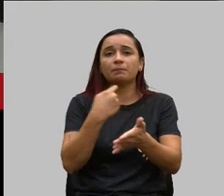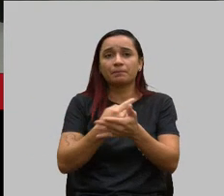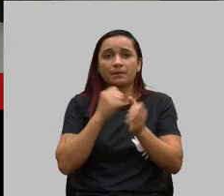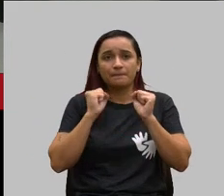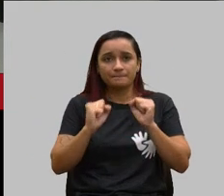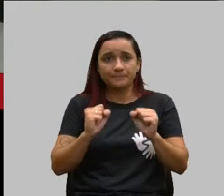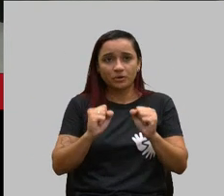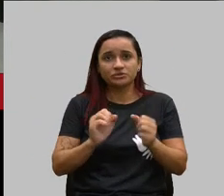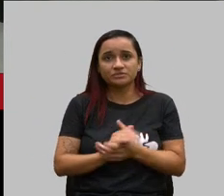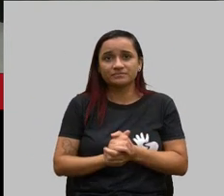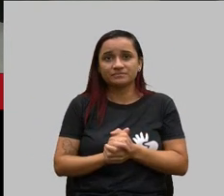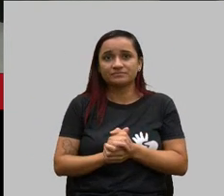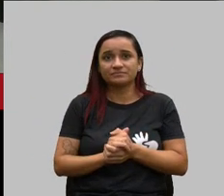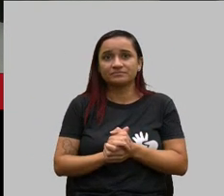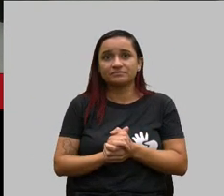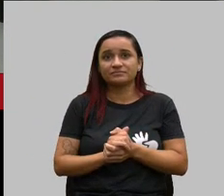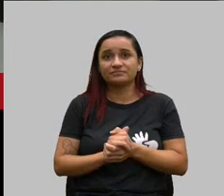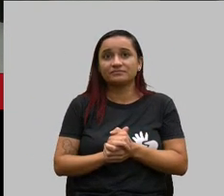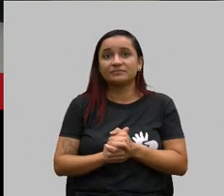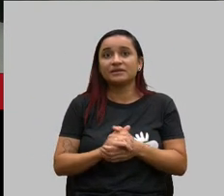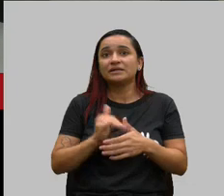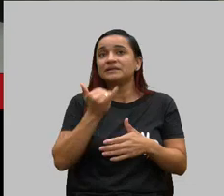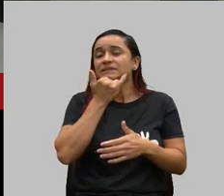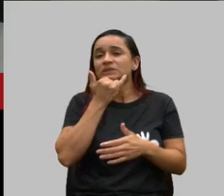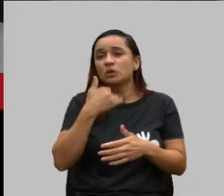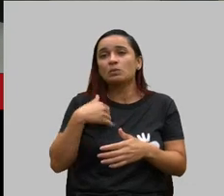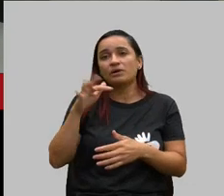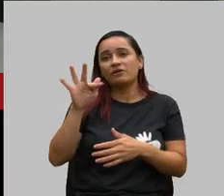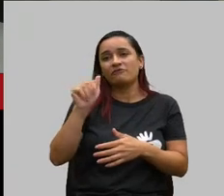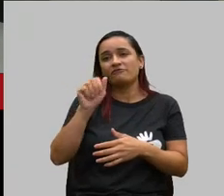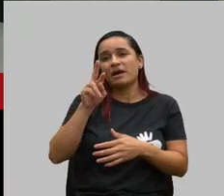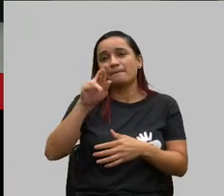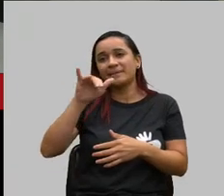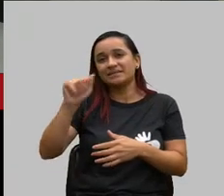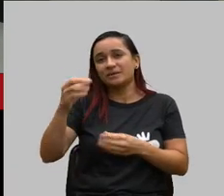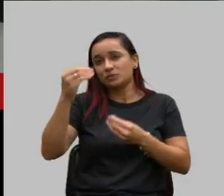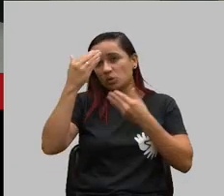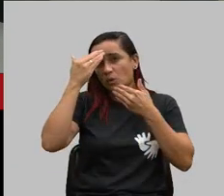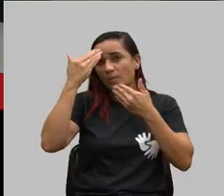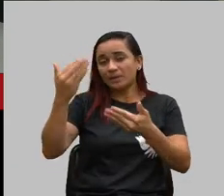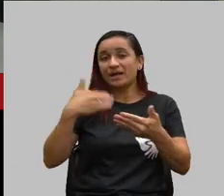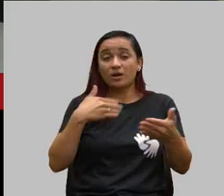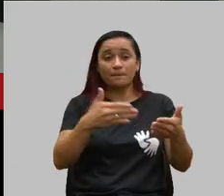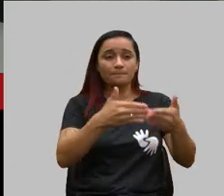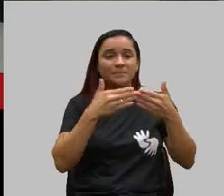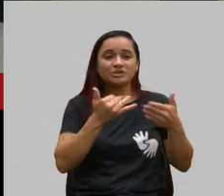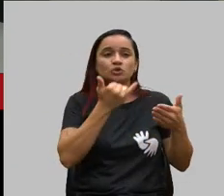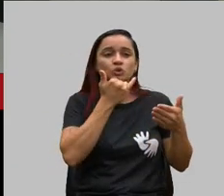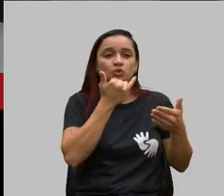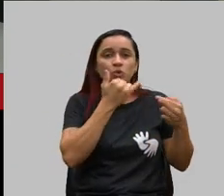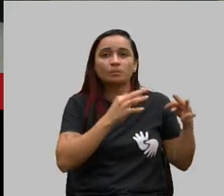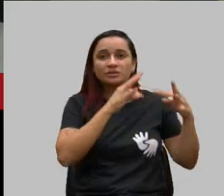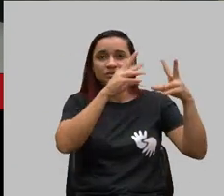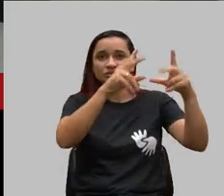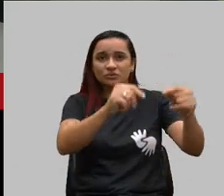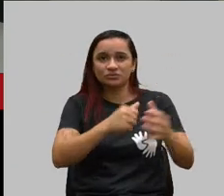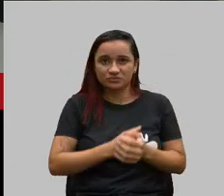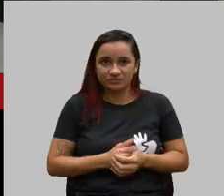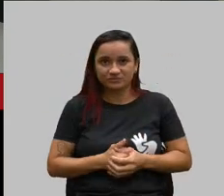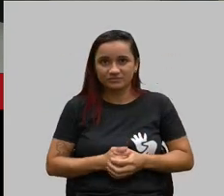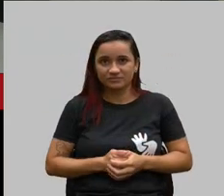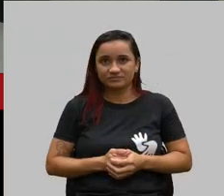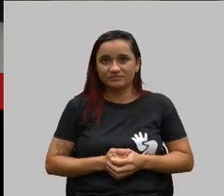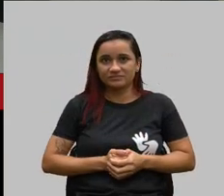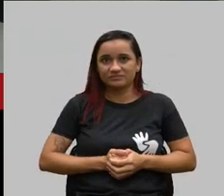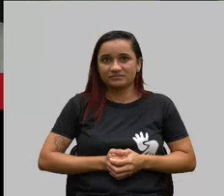muito obrigada em decorrência do tempo eu queria pedir desculpas a todos não, não acabou é só para me